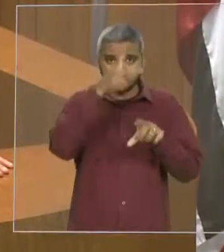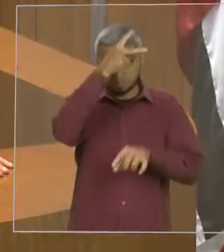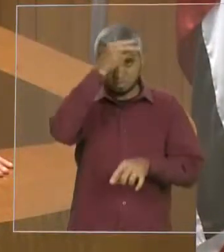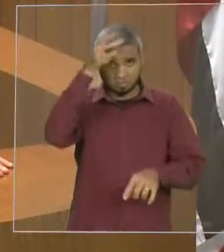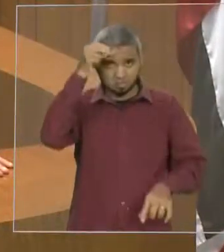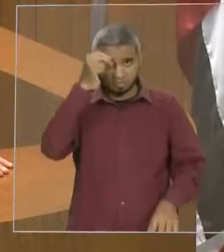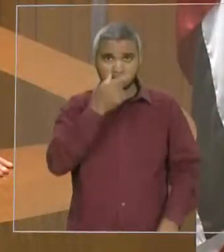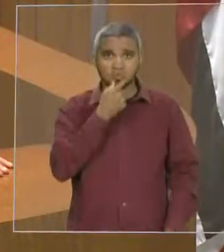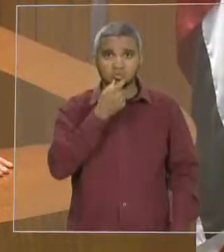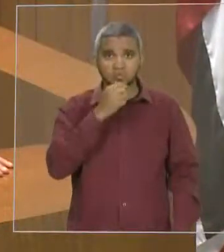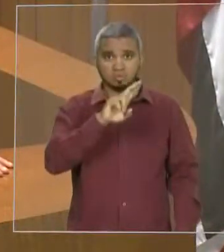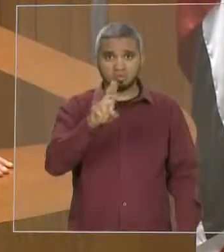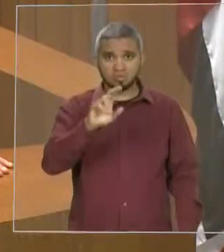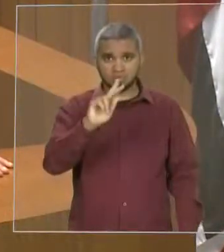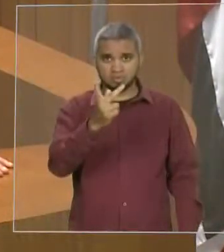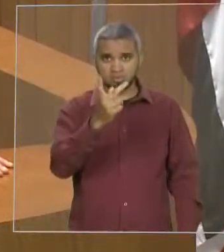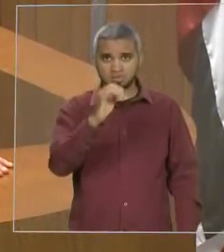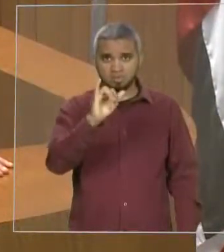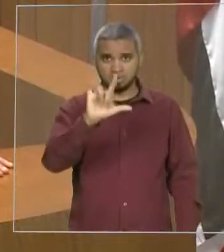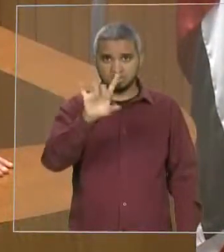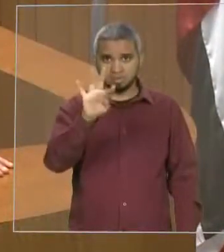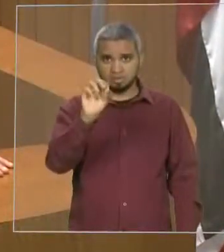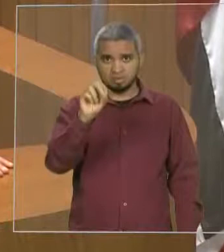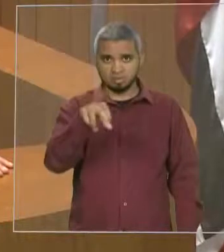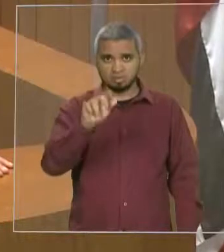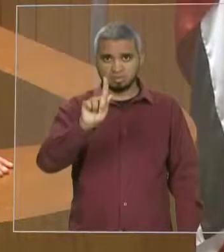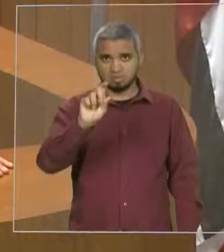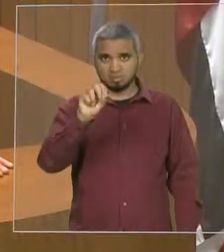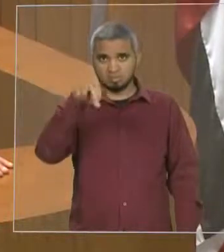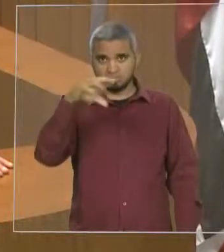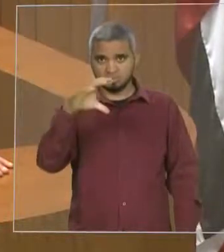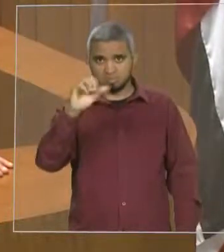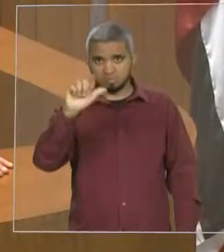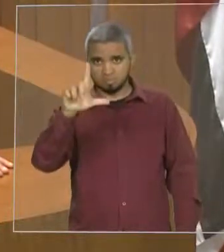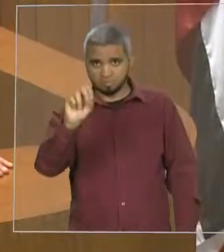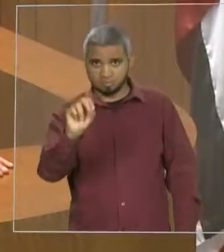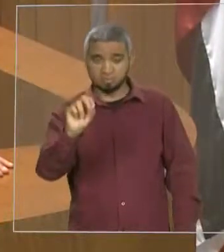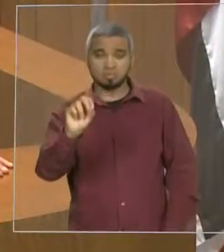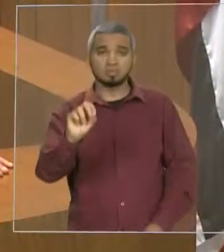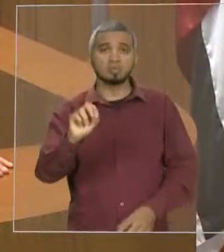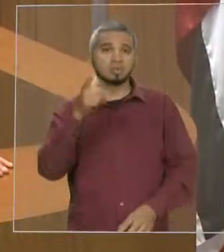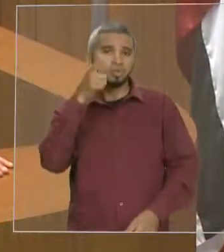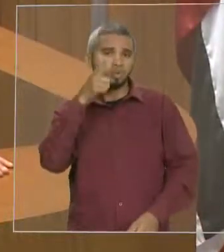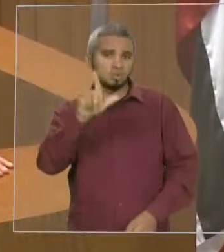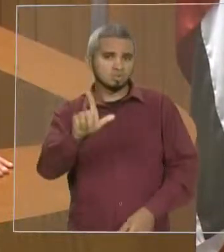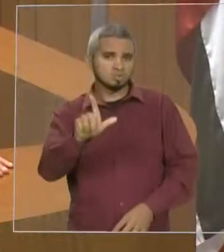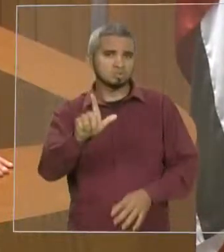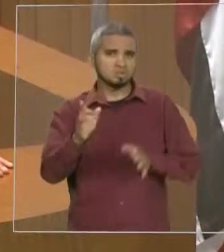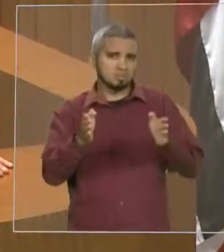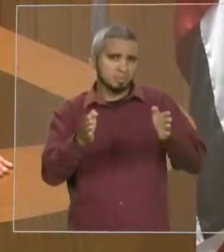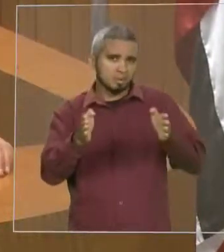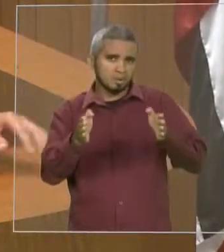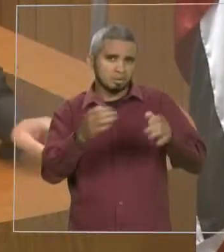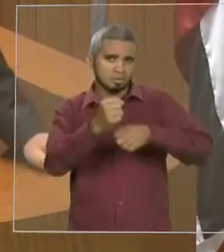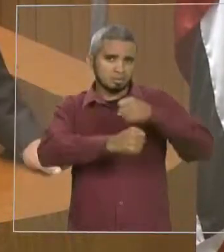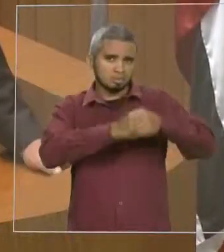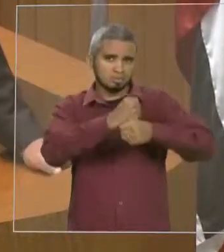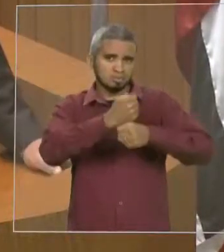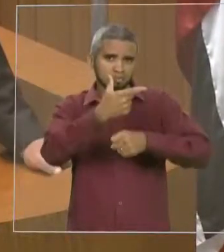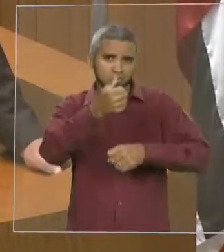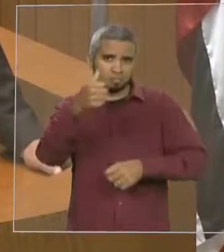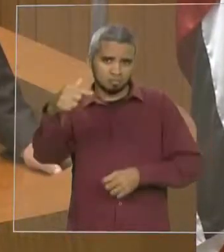Gonçalo, que conseguiu, nesse curto espaço de tempo deste ano, diga-se de passagem, sem nenhum convênio